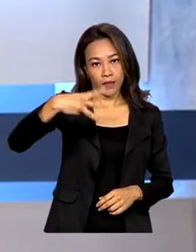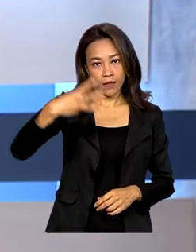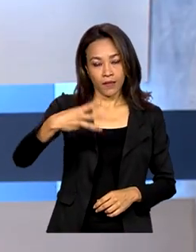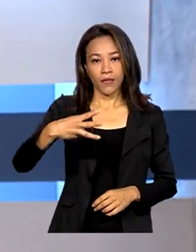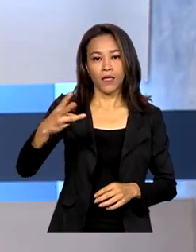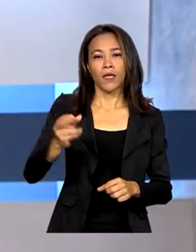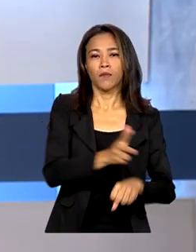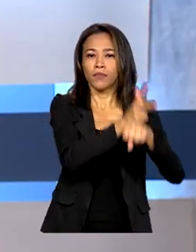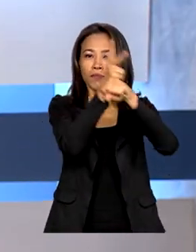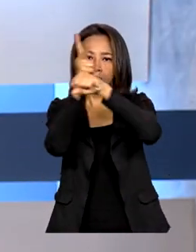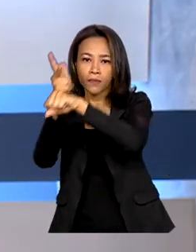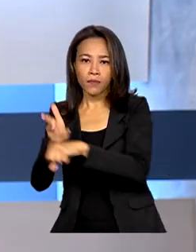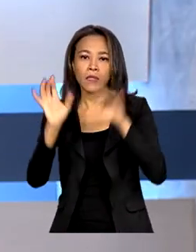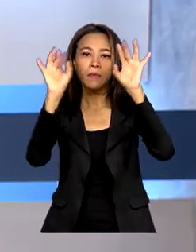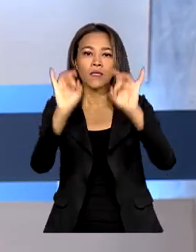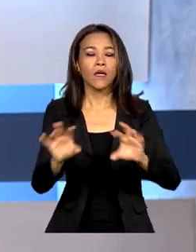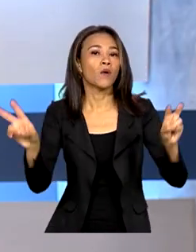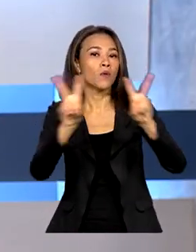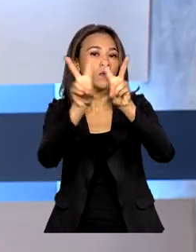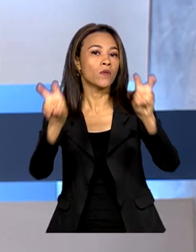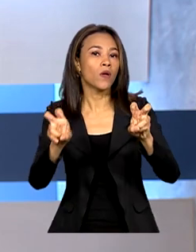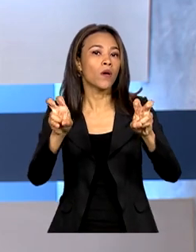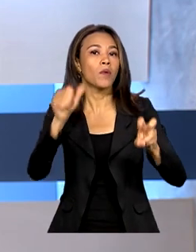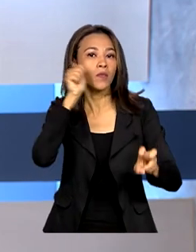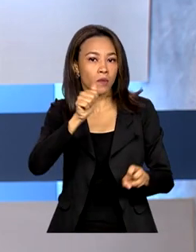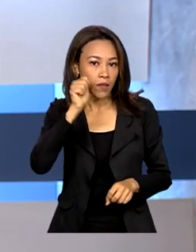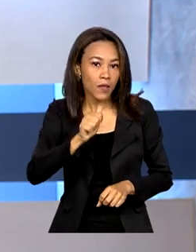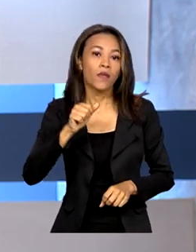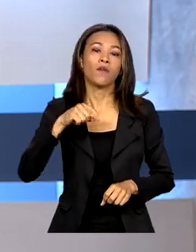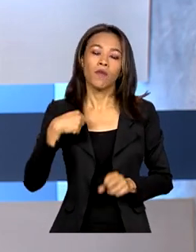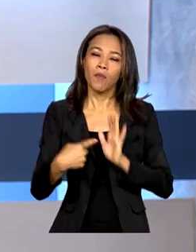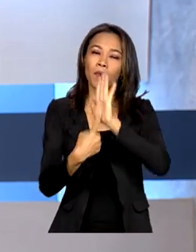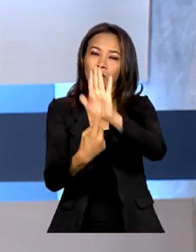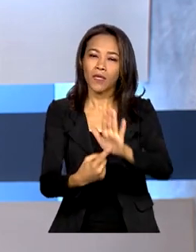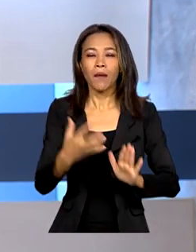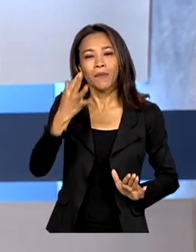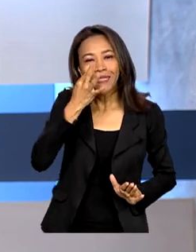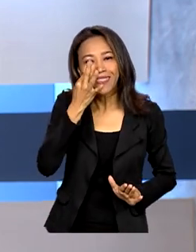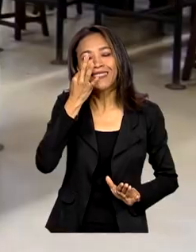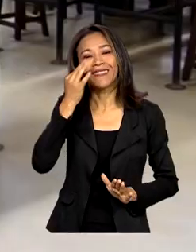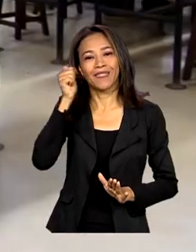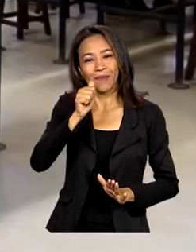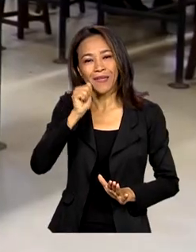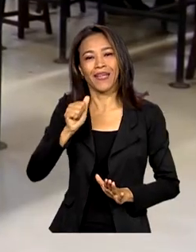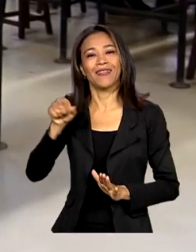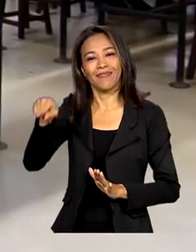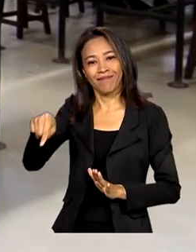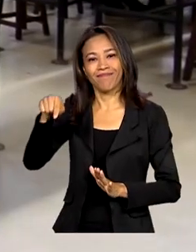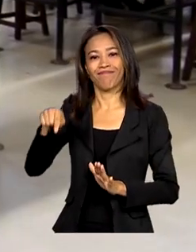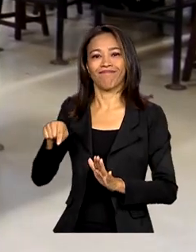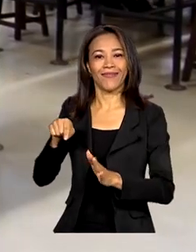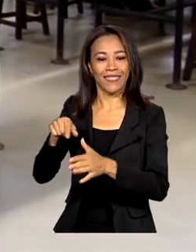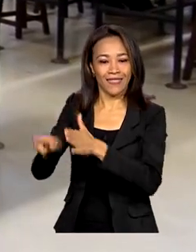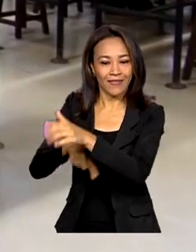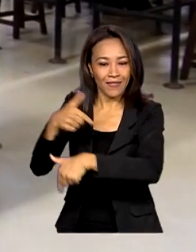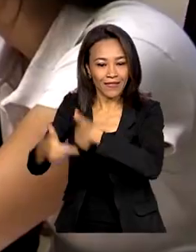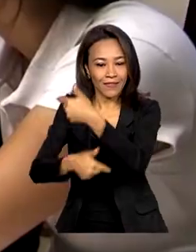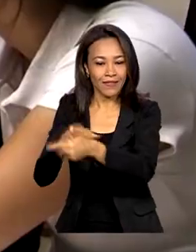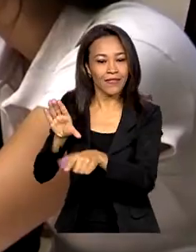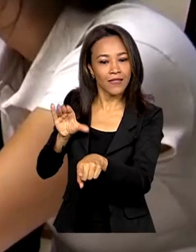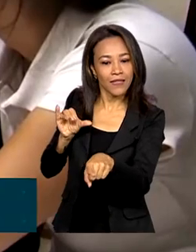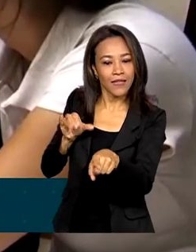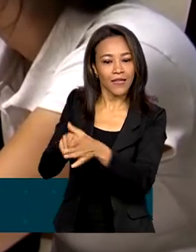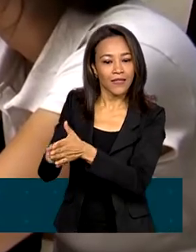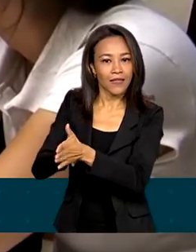especial sobre as mulheres, nós vamos mostrar a presença feminina na ciência. 40%